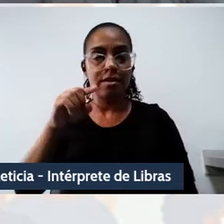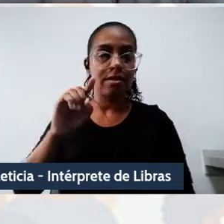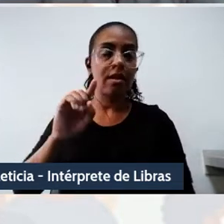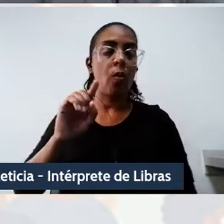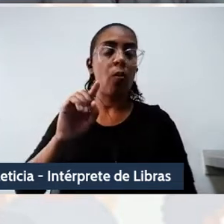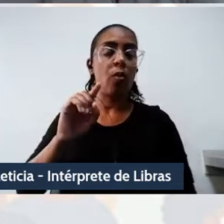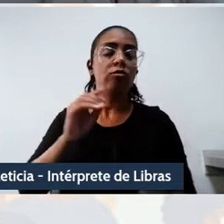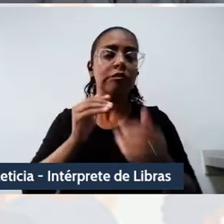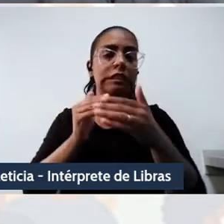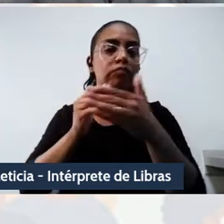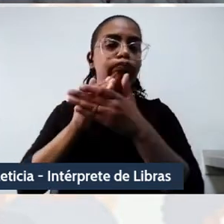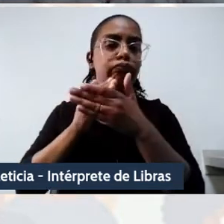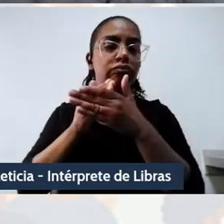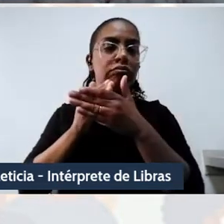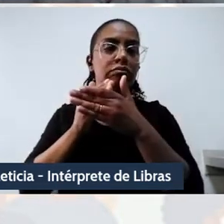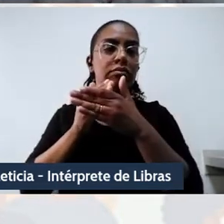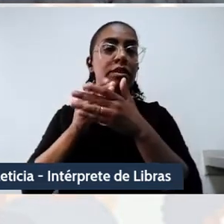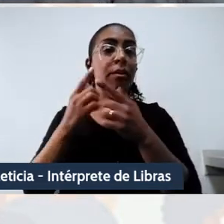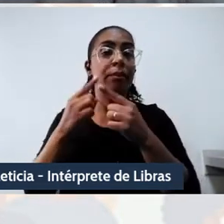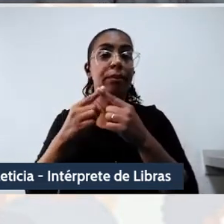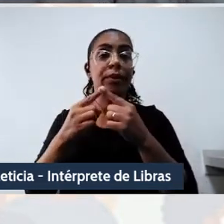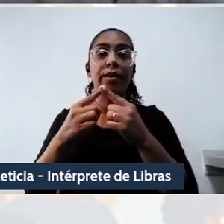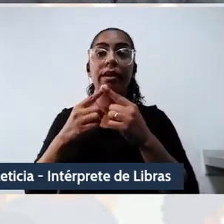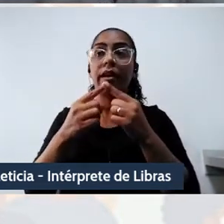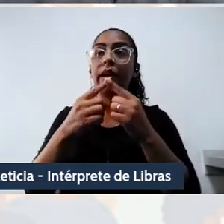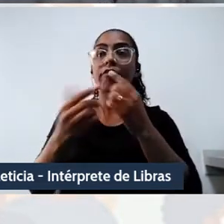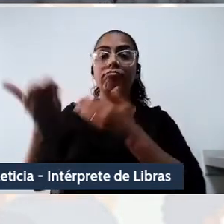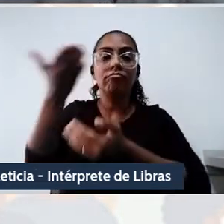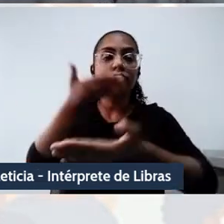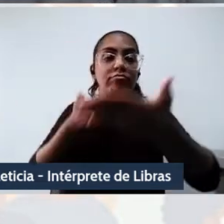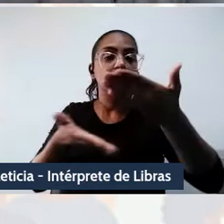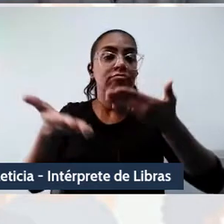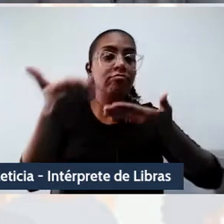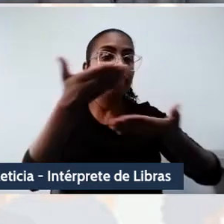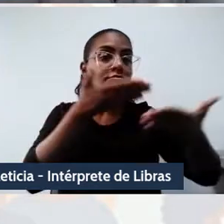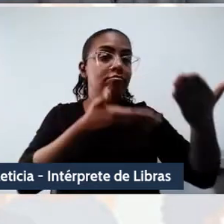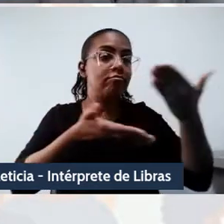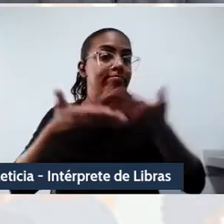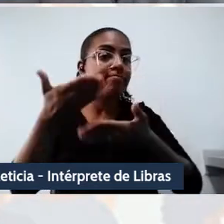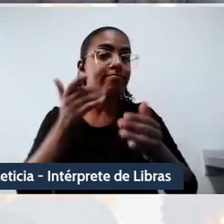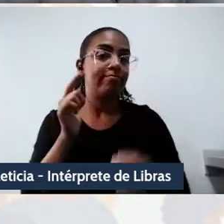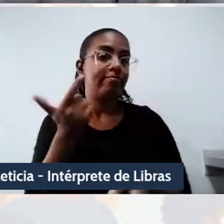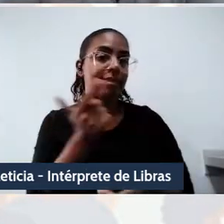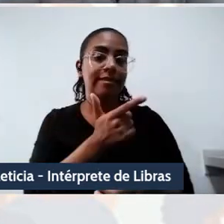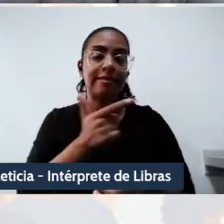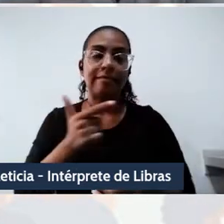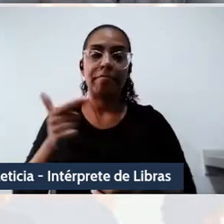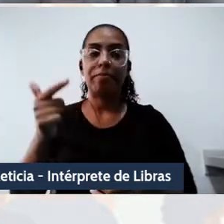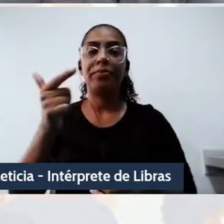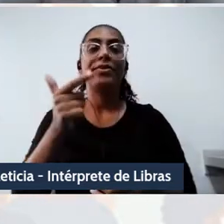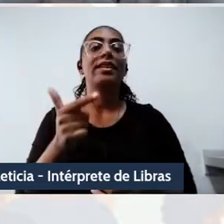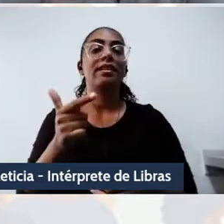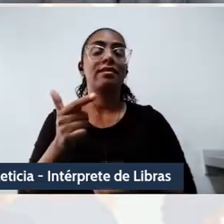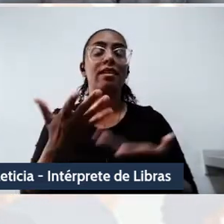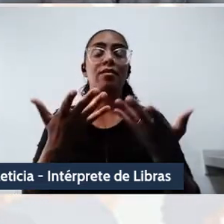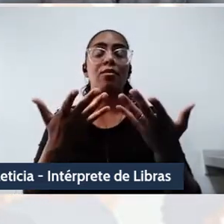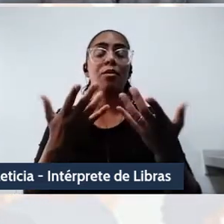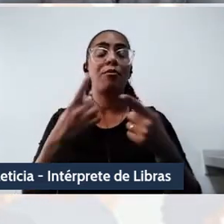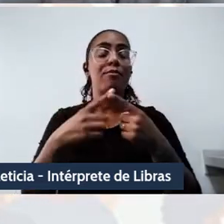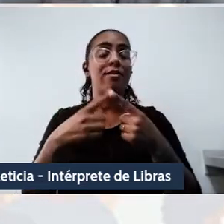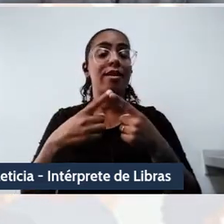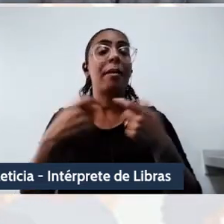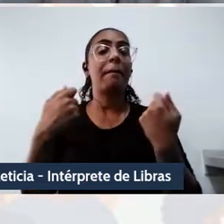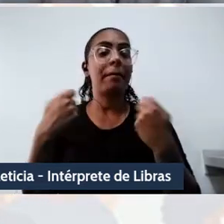responder ou interagir nesses casos significa fornecer dados a mais para maior